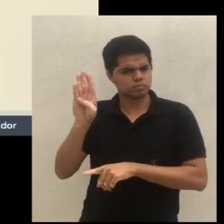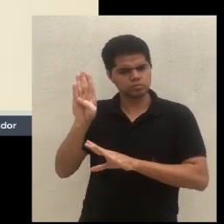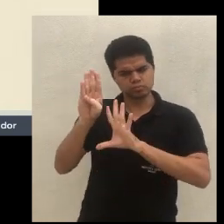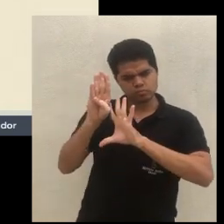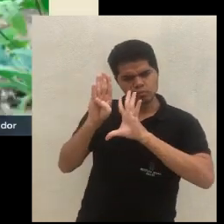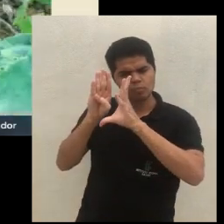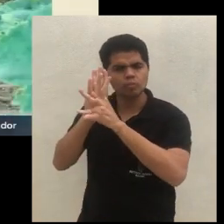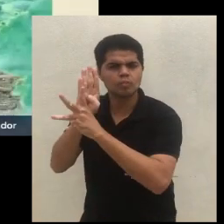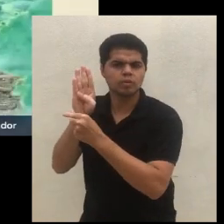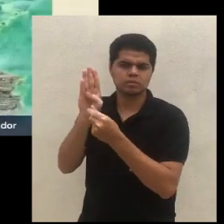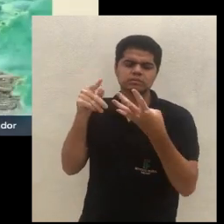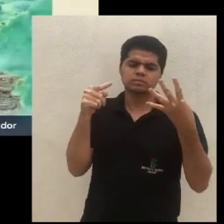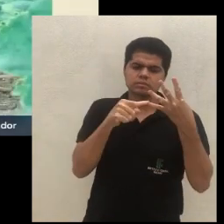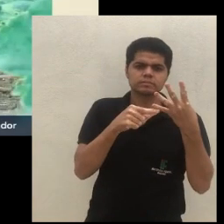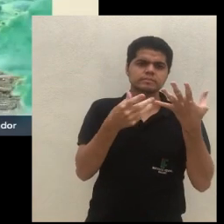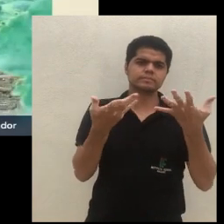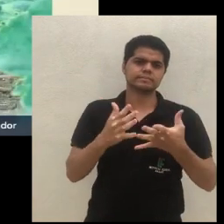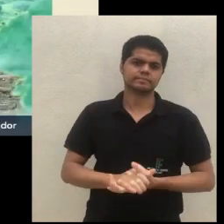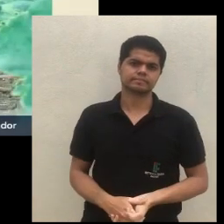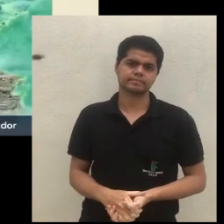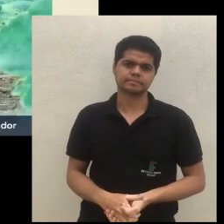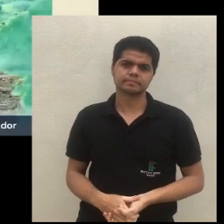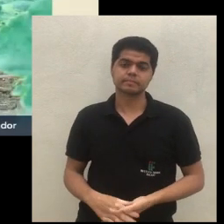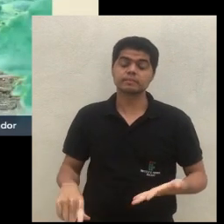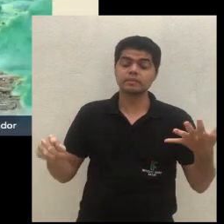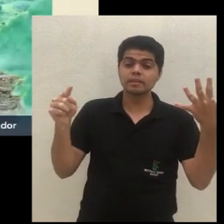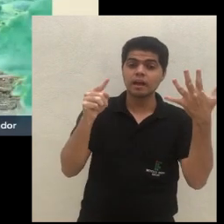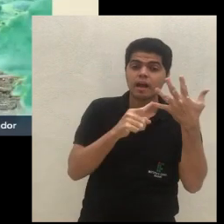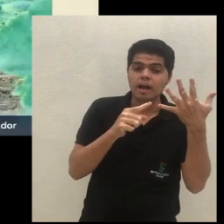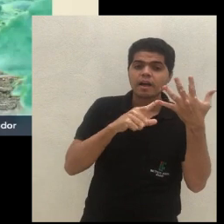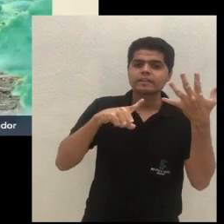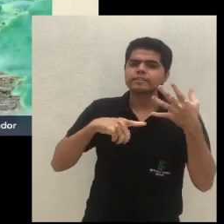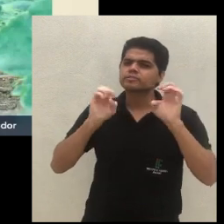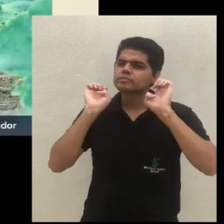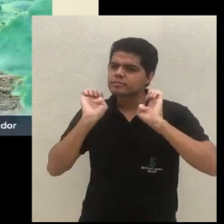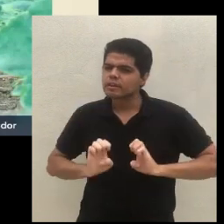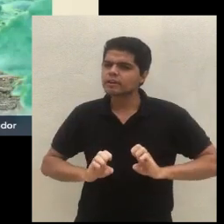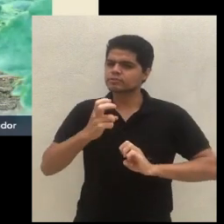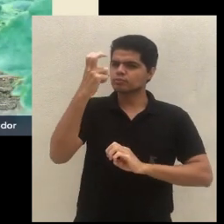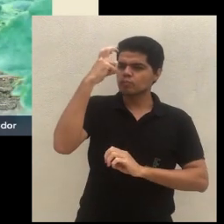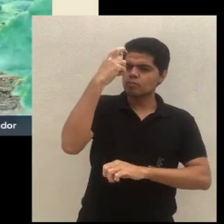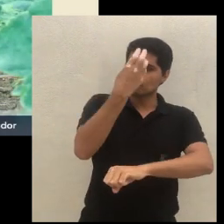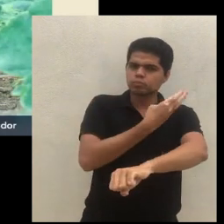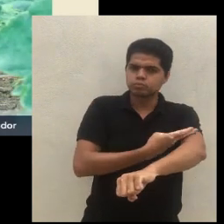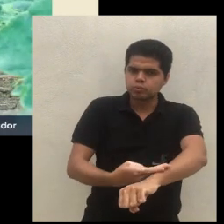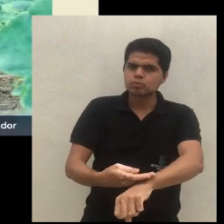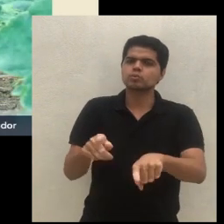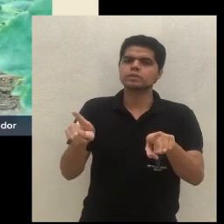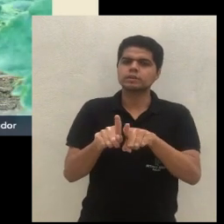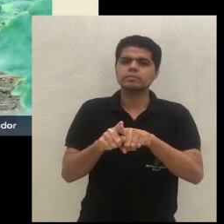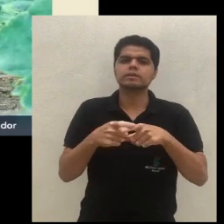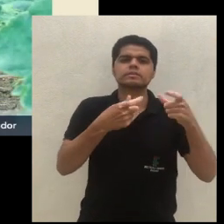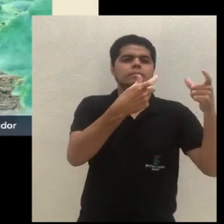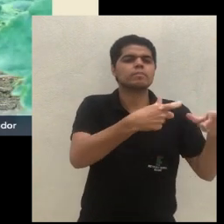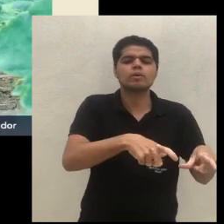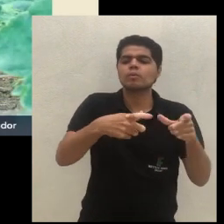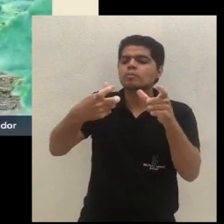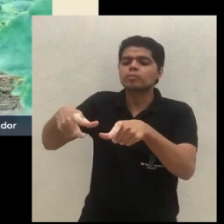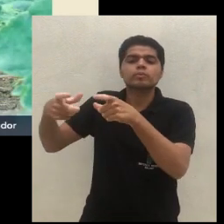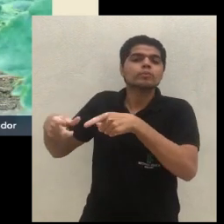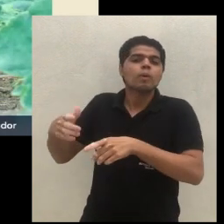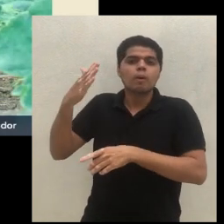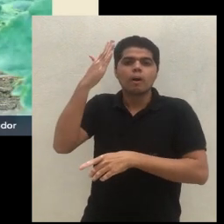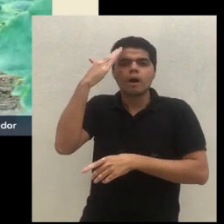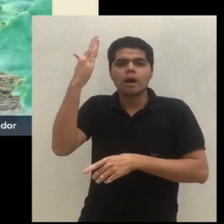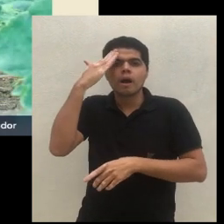Então, está nesses princípios. E aí vem os princípios etnoculturais, que é a tradição cultural, o saber local. Então,